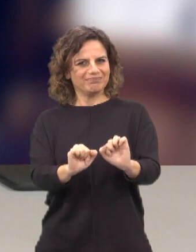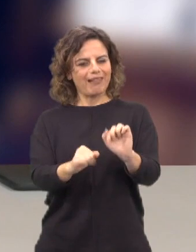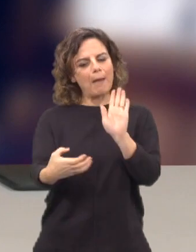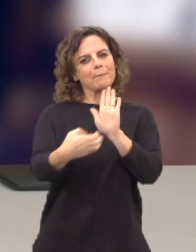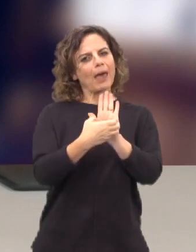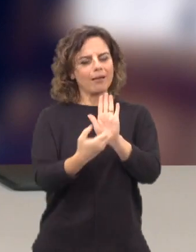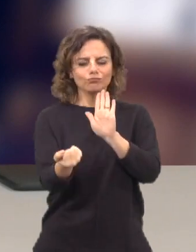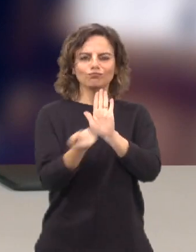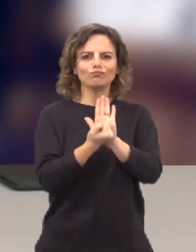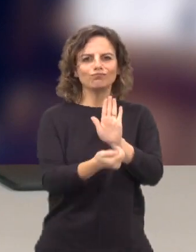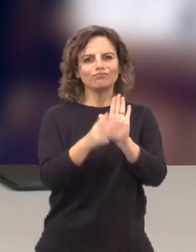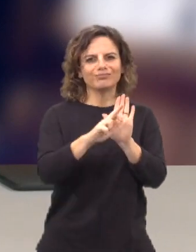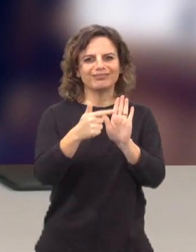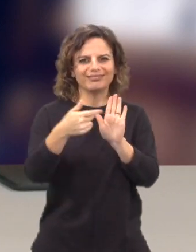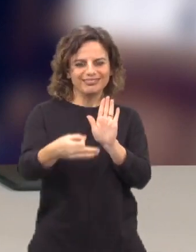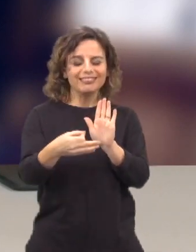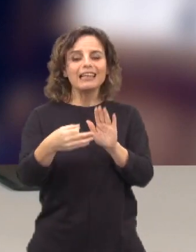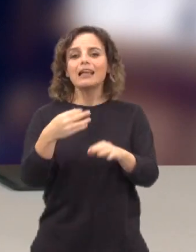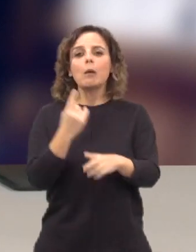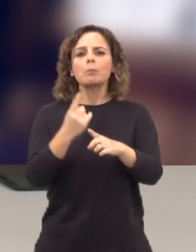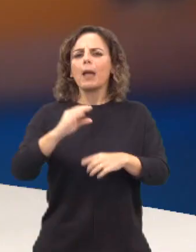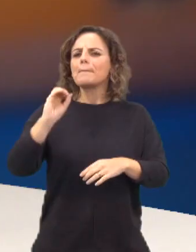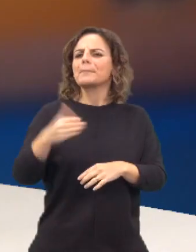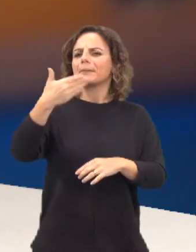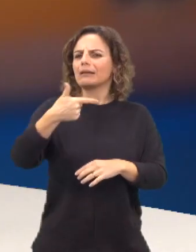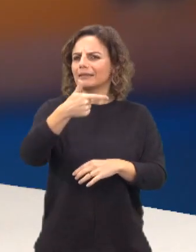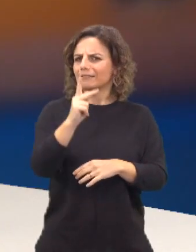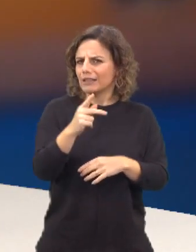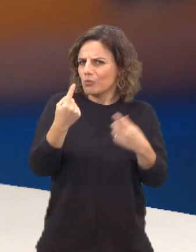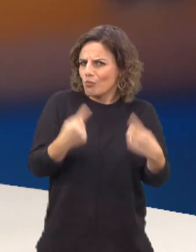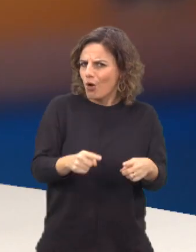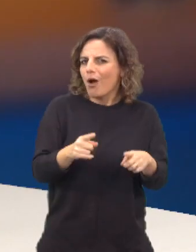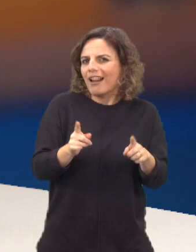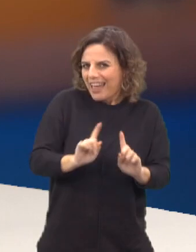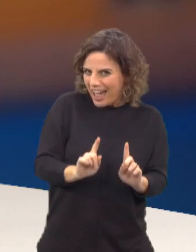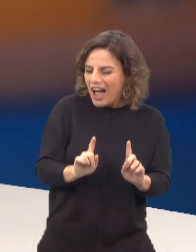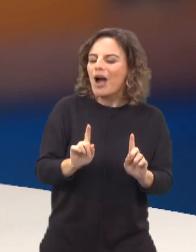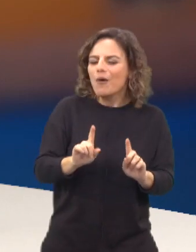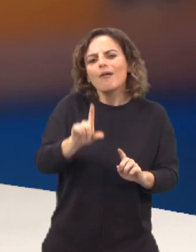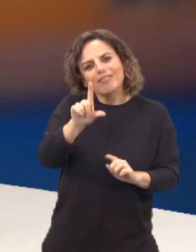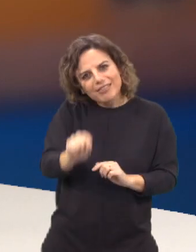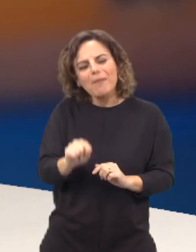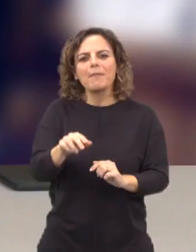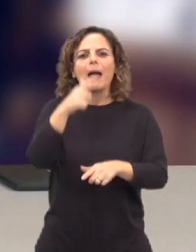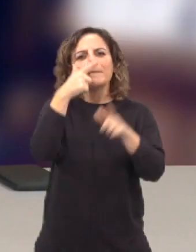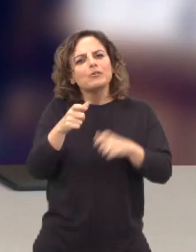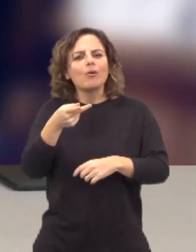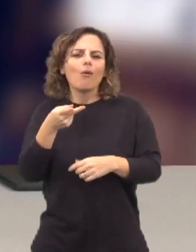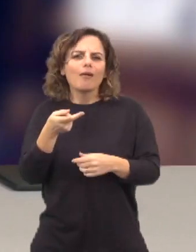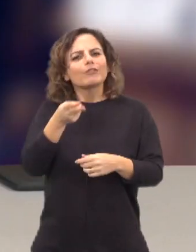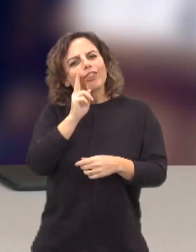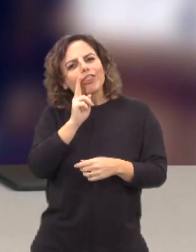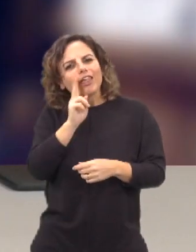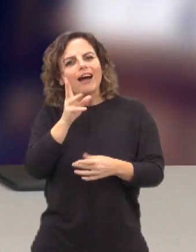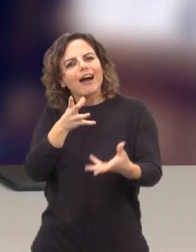esta marca, esta marca RTP, não apenas por ter sido pioneira na televisão em Portugal, mas porque habitou o espectador a estar